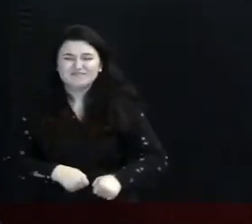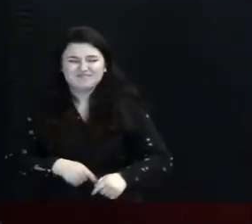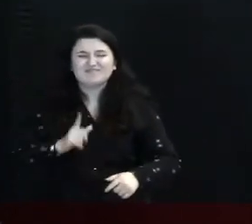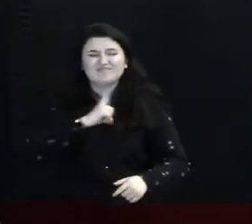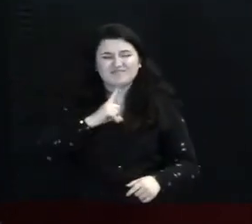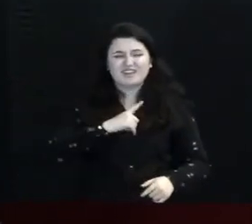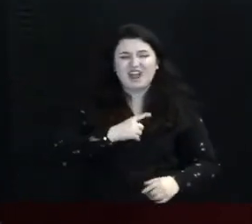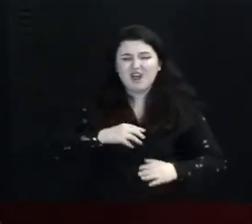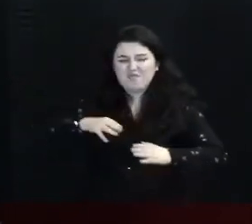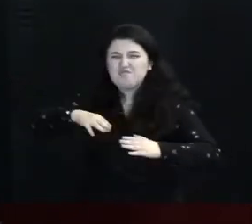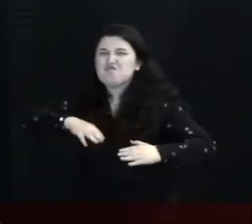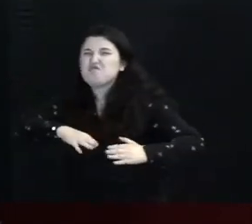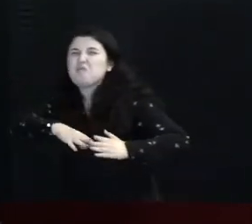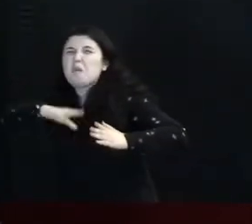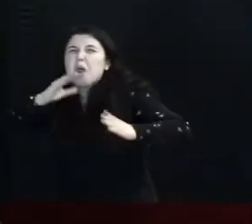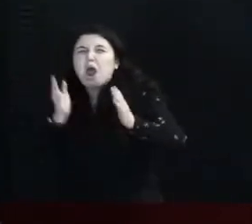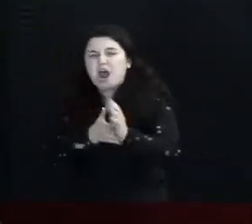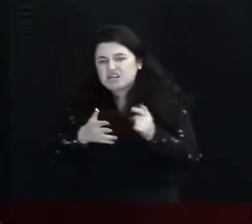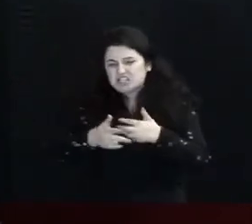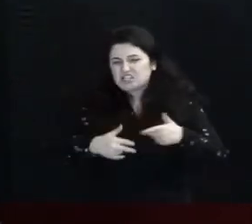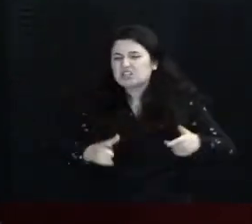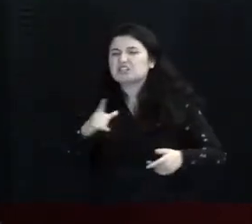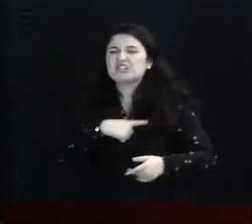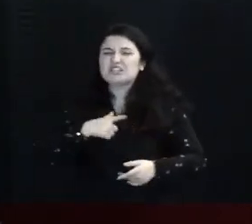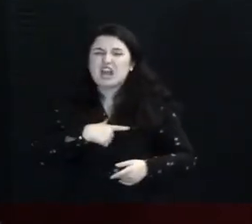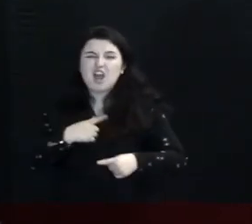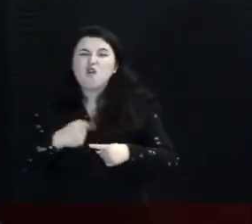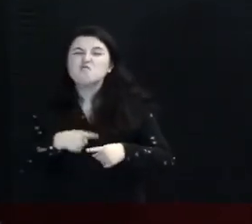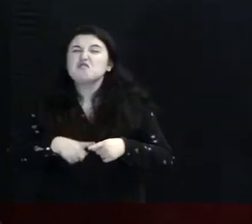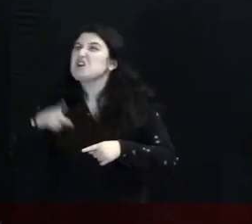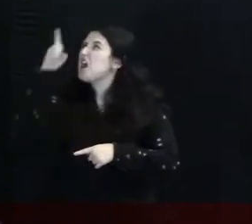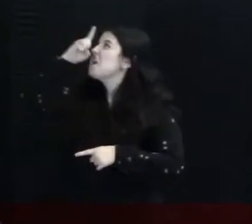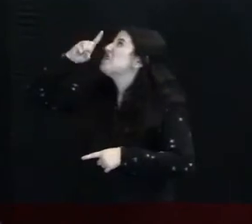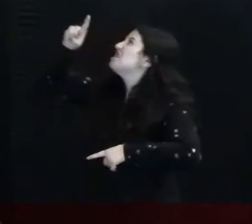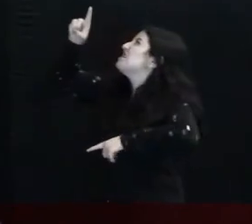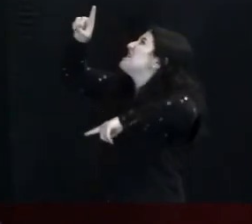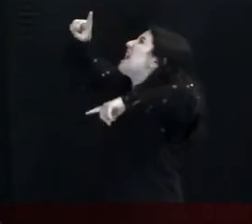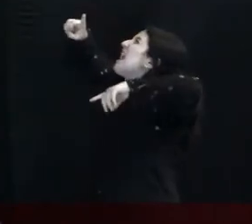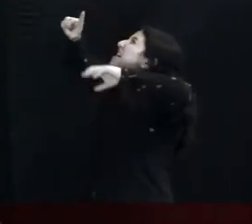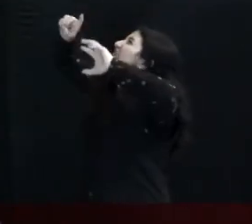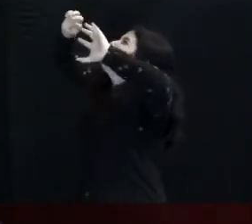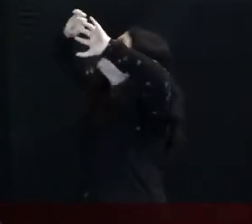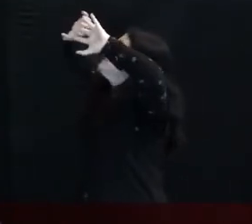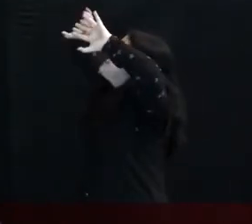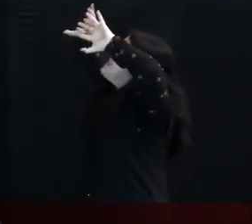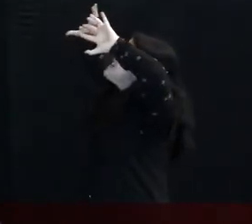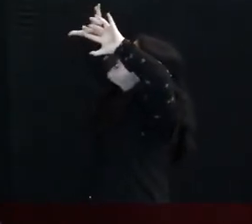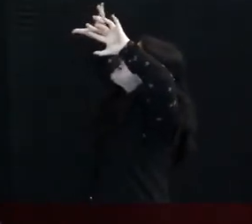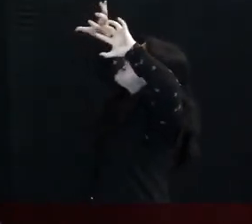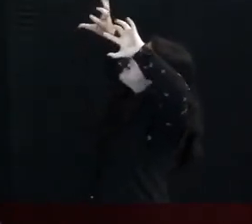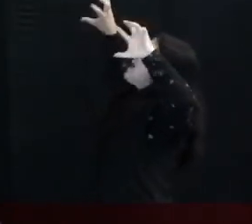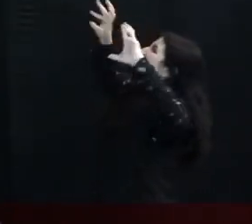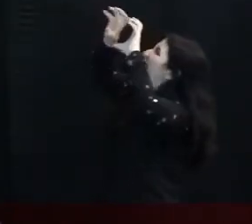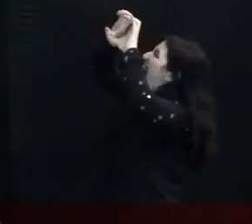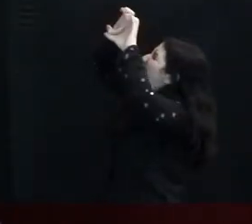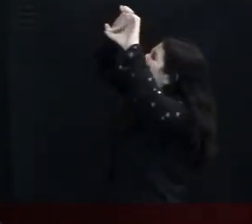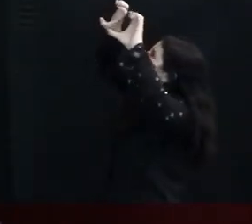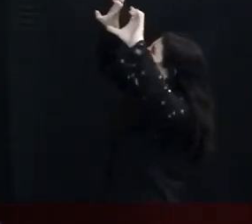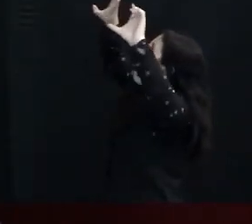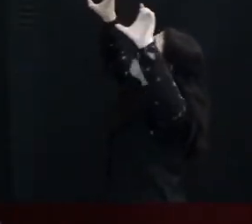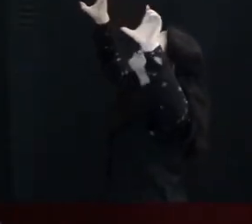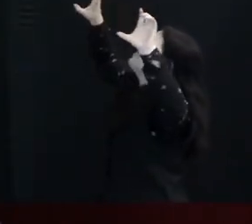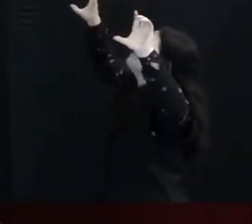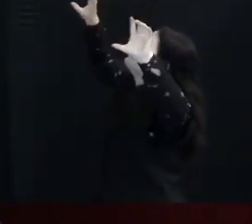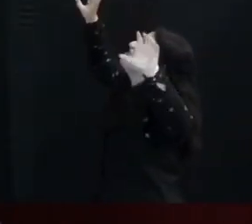suprimento chegará Porque o Senhor É aquele que abre As janelas dos céus Abre Senhor Abre Abre